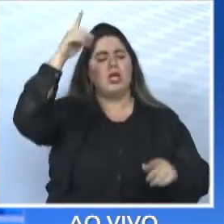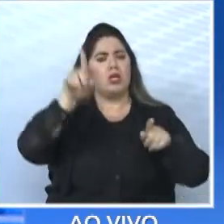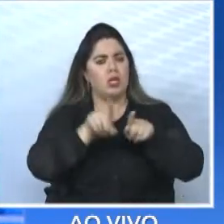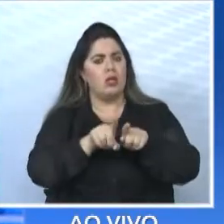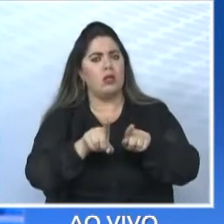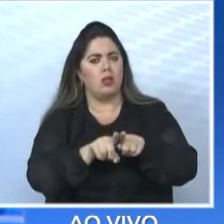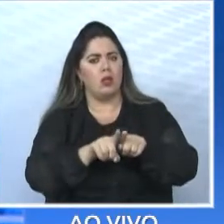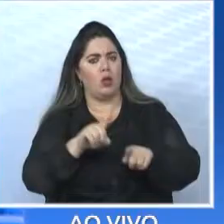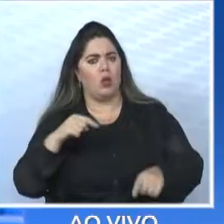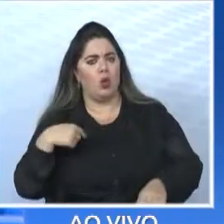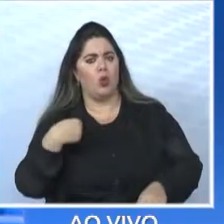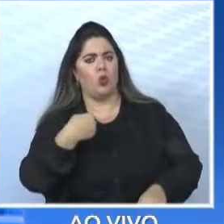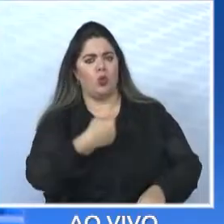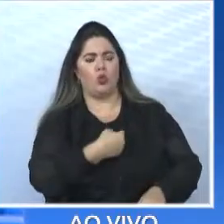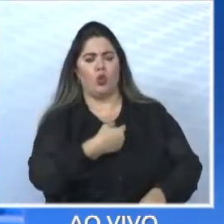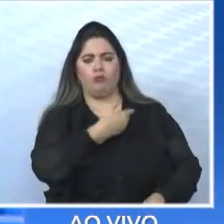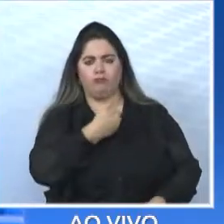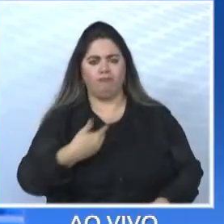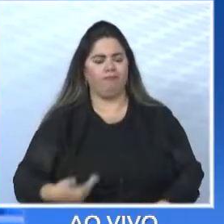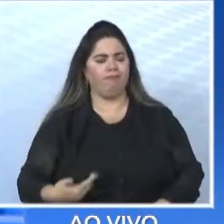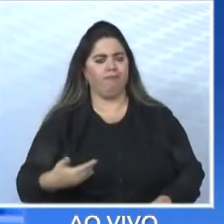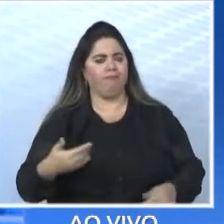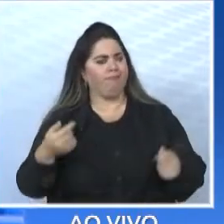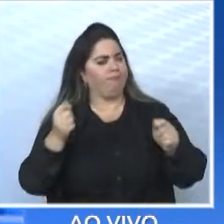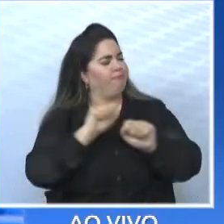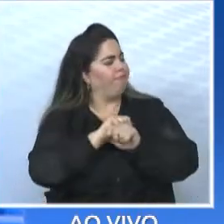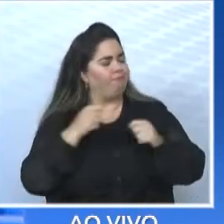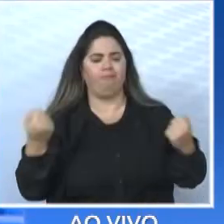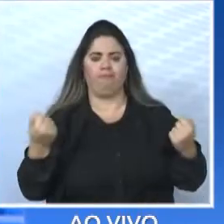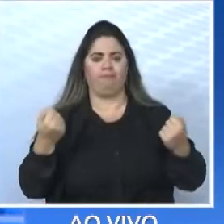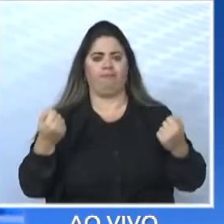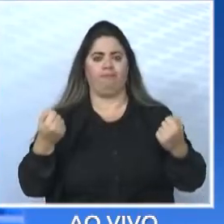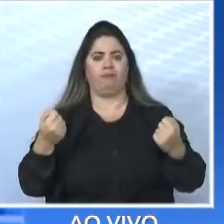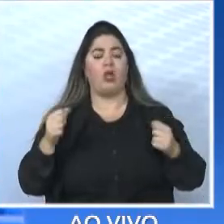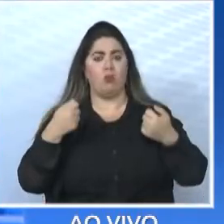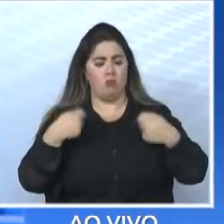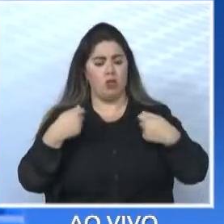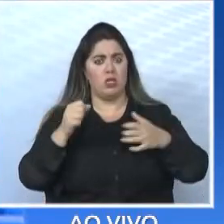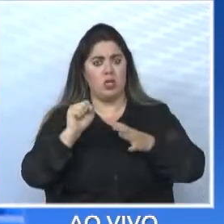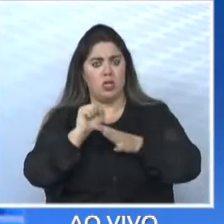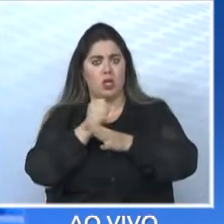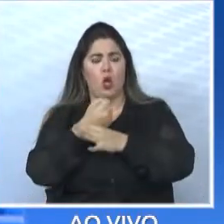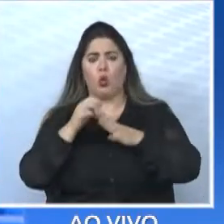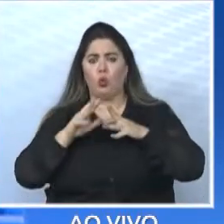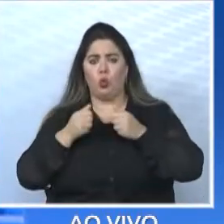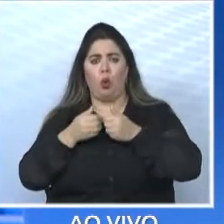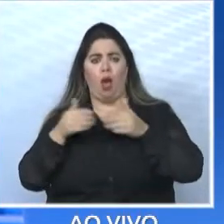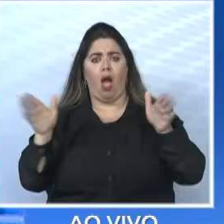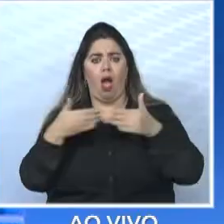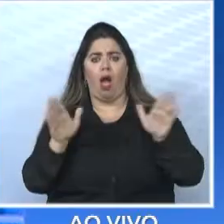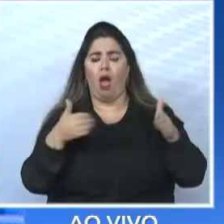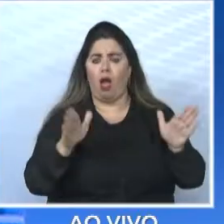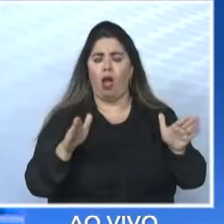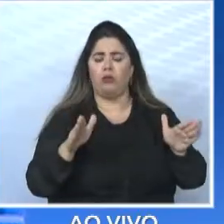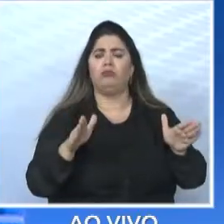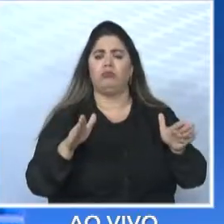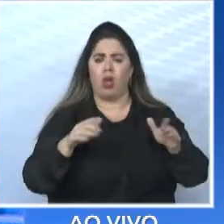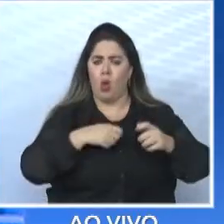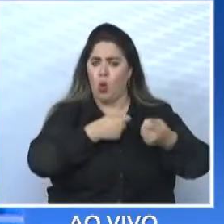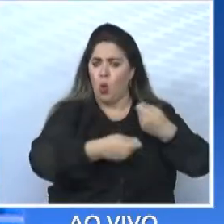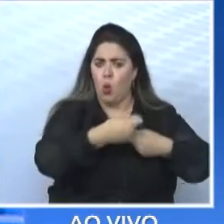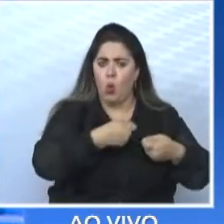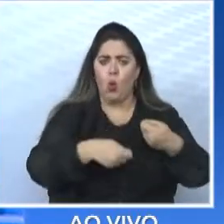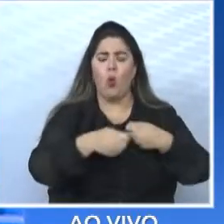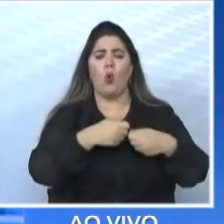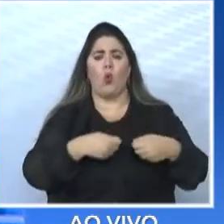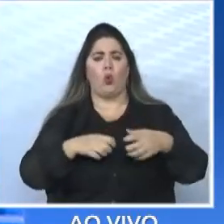serviço público, não conseguimos. Então, nós temos que garantir que todas fiquem abertas. O serviço funcione, o comércio funcione, a indústria funcione.